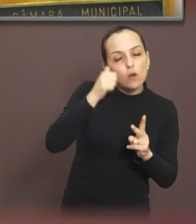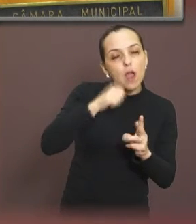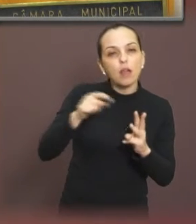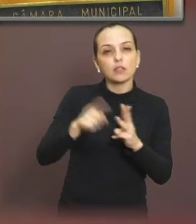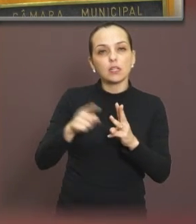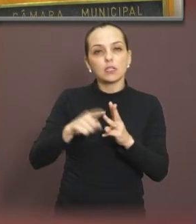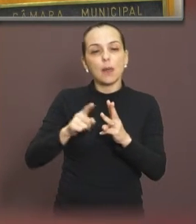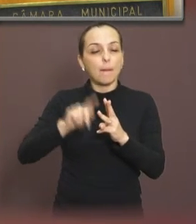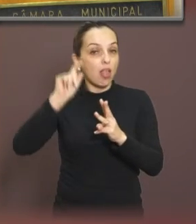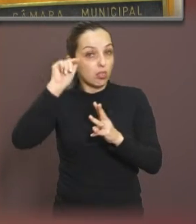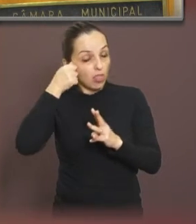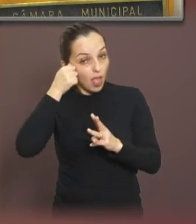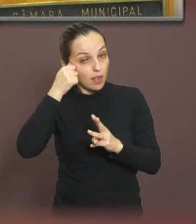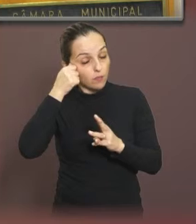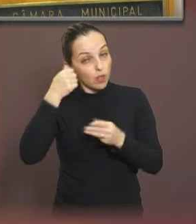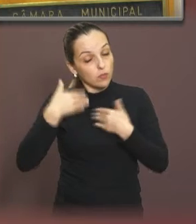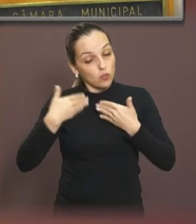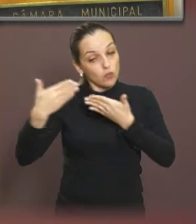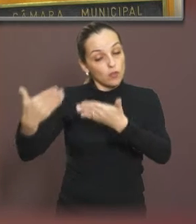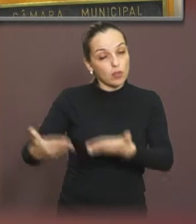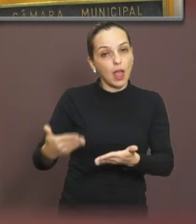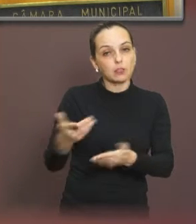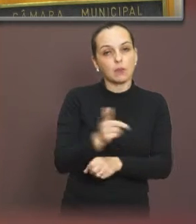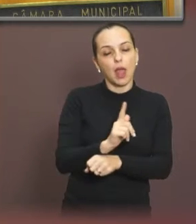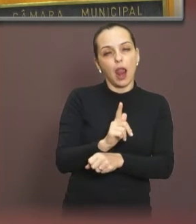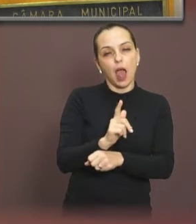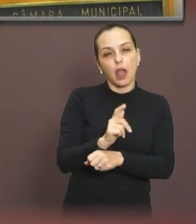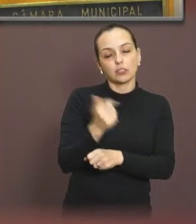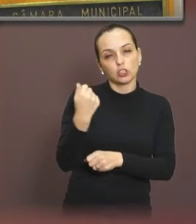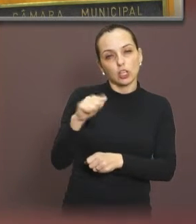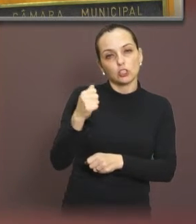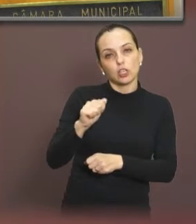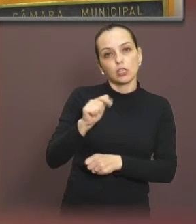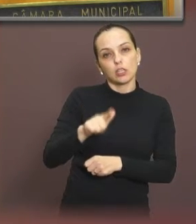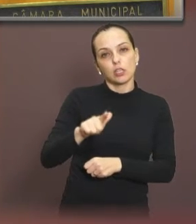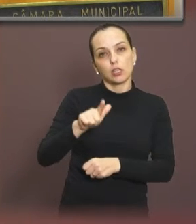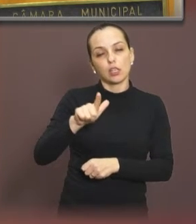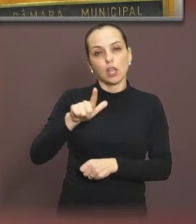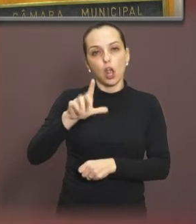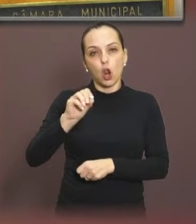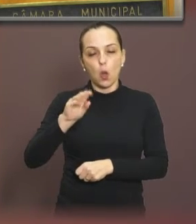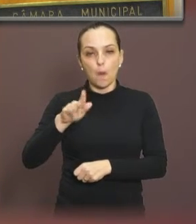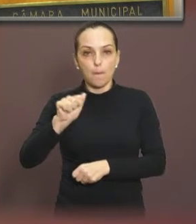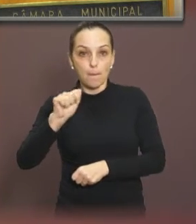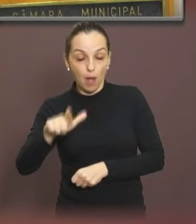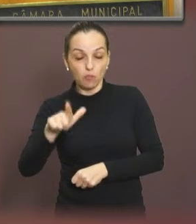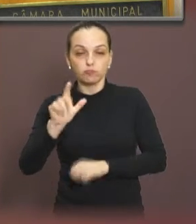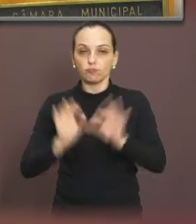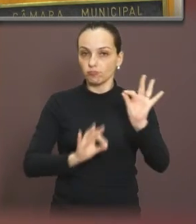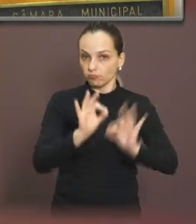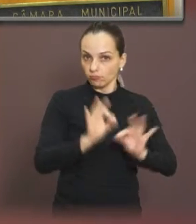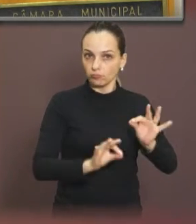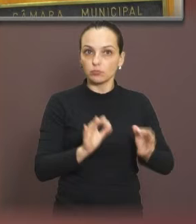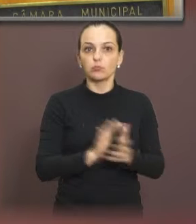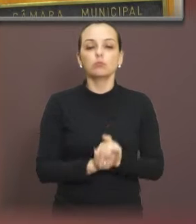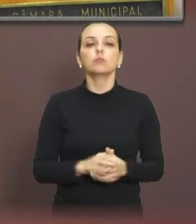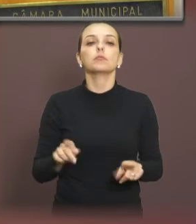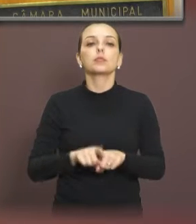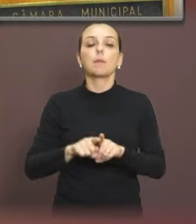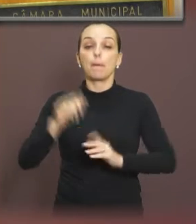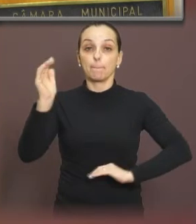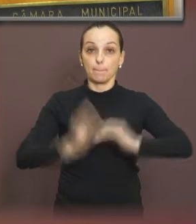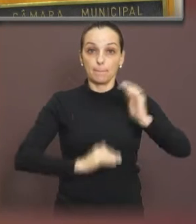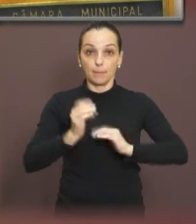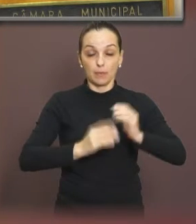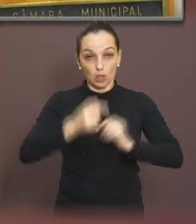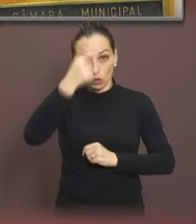Global Esportes e promovemos, então, essa atividade. Próximo slide, por favor. Nós também fizemos ações de